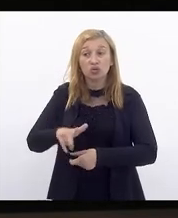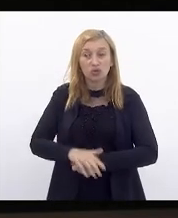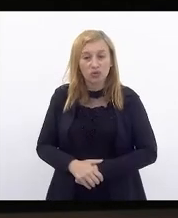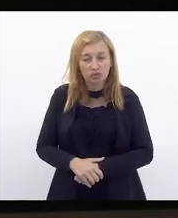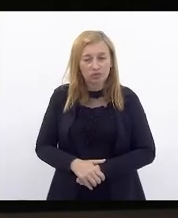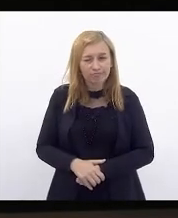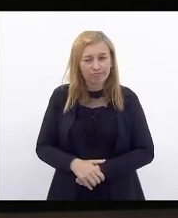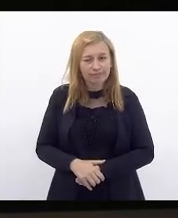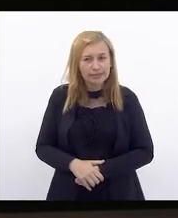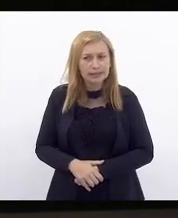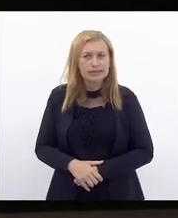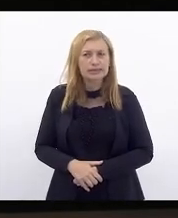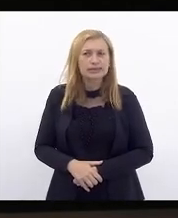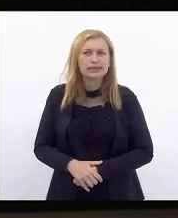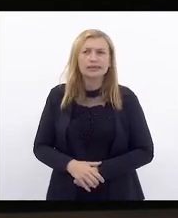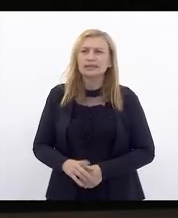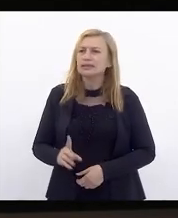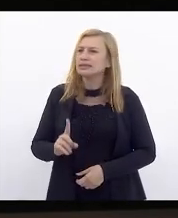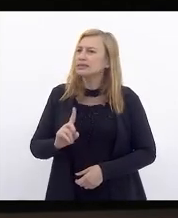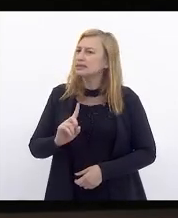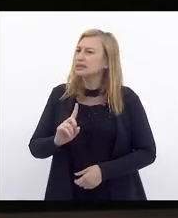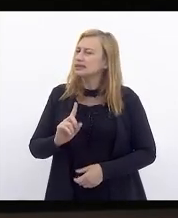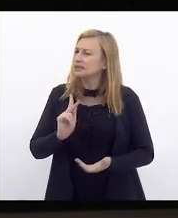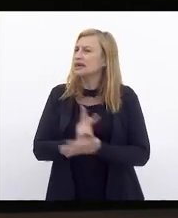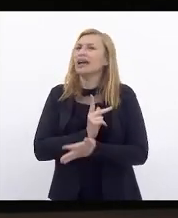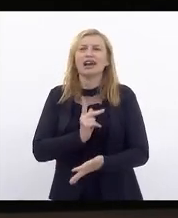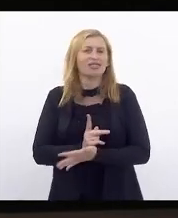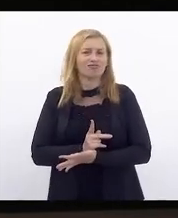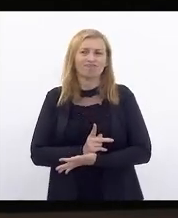Isso daí é totalmente descolado,